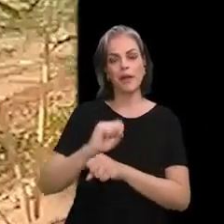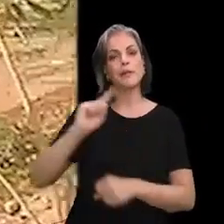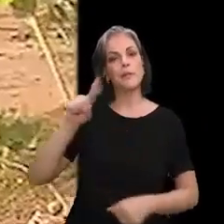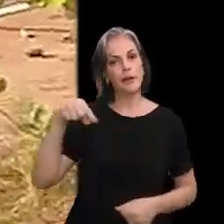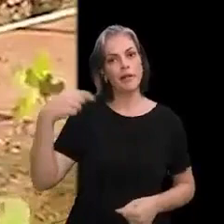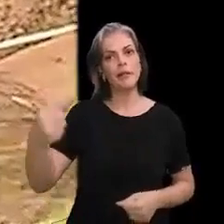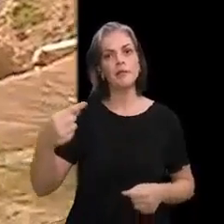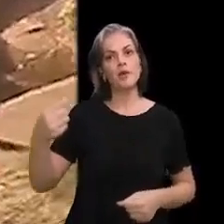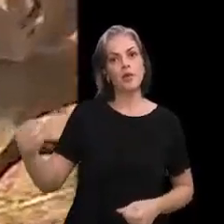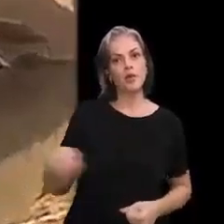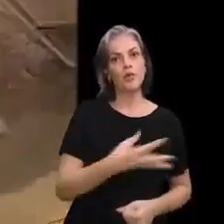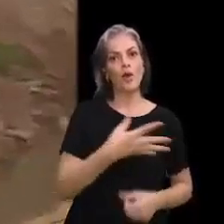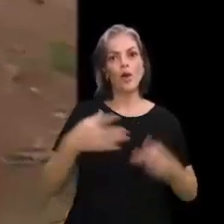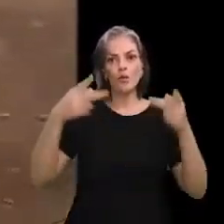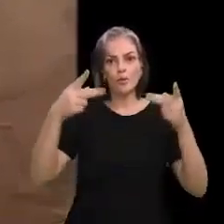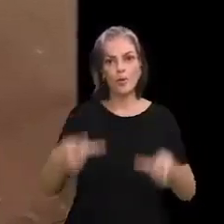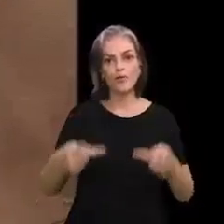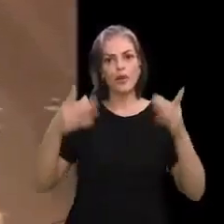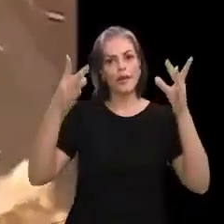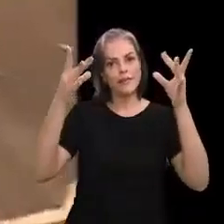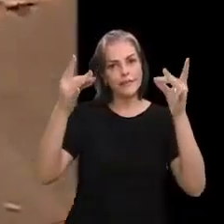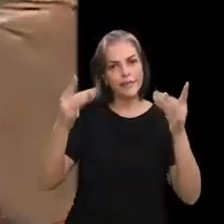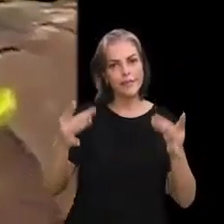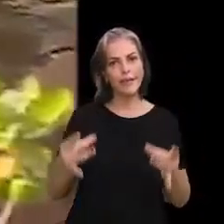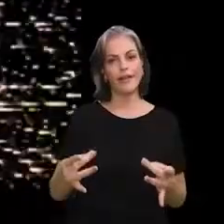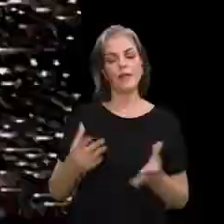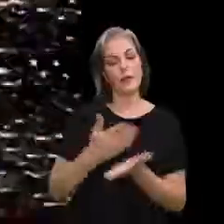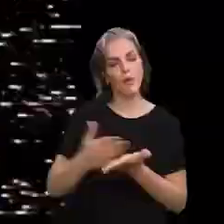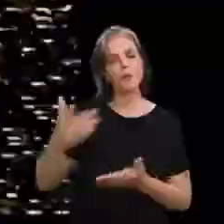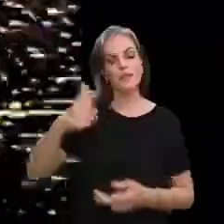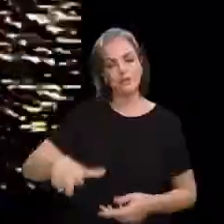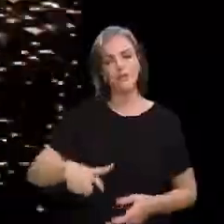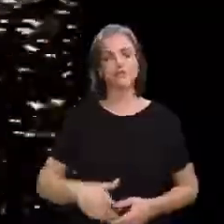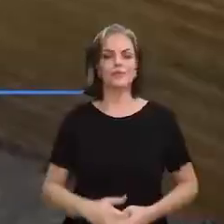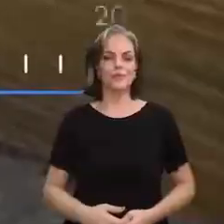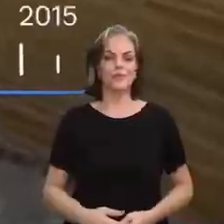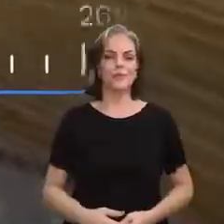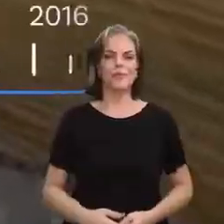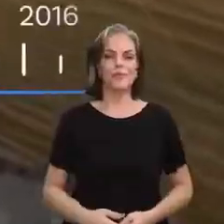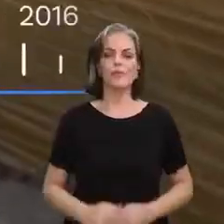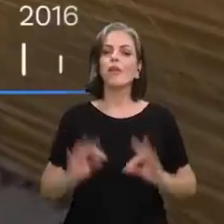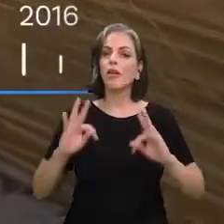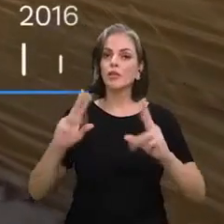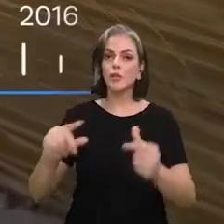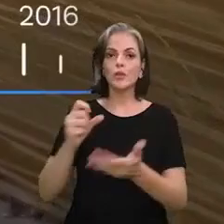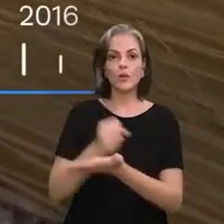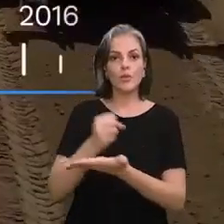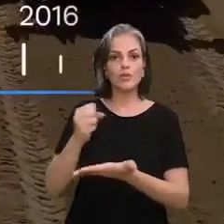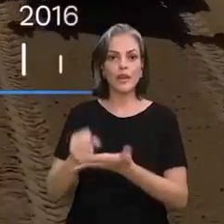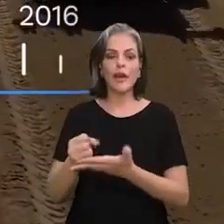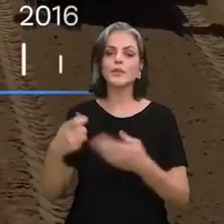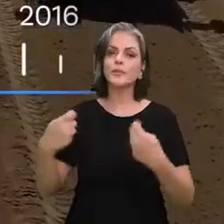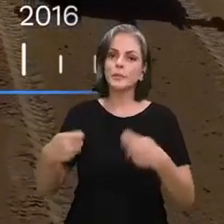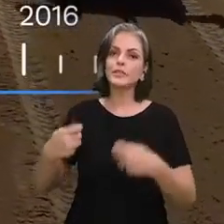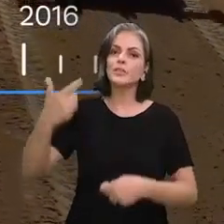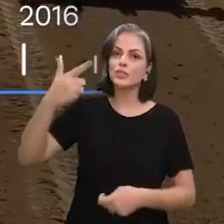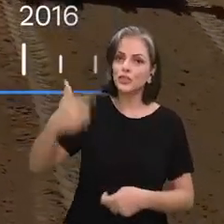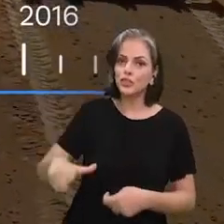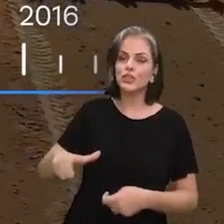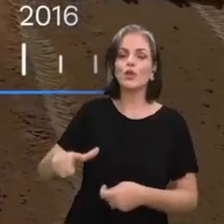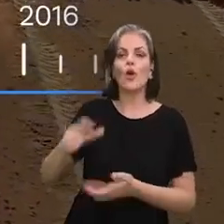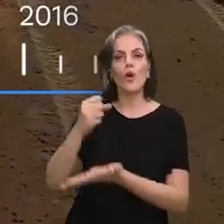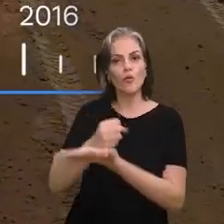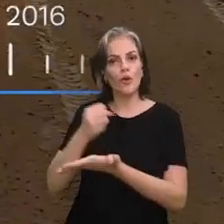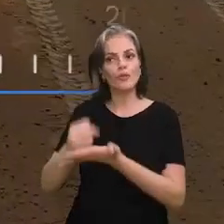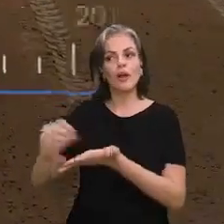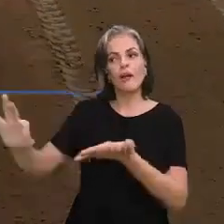detalhado e recomeçar tudo, bem ao lado. Todos os contratos precisaram ser renegociados com